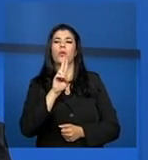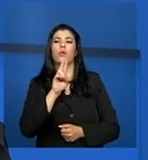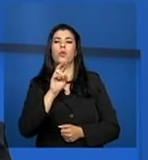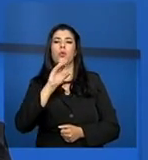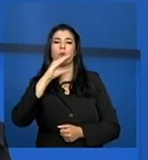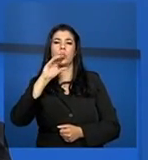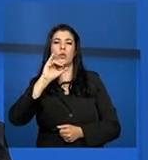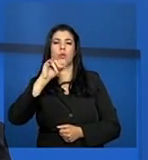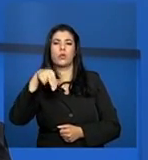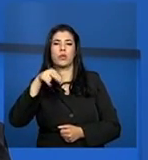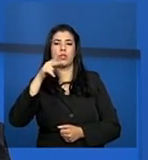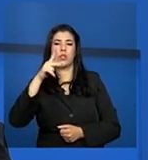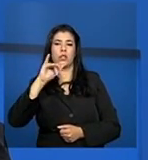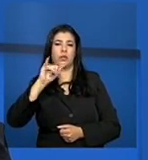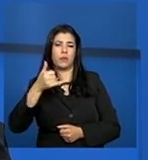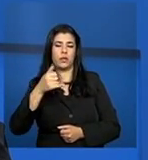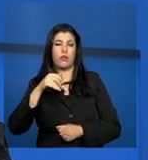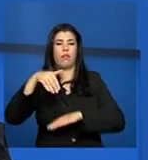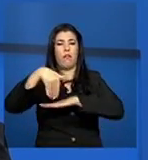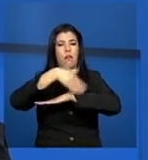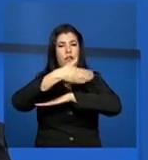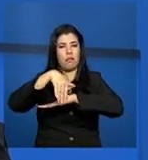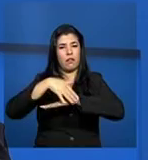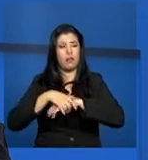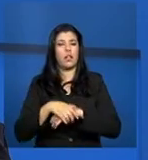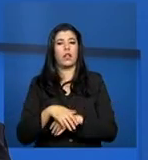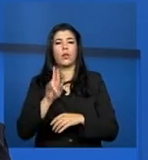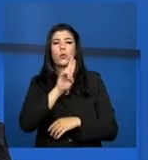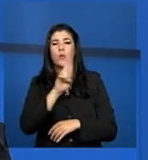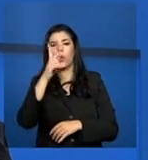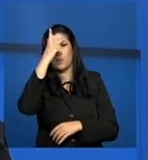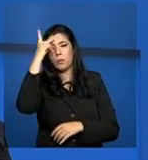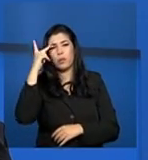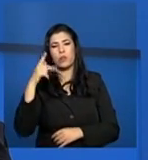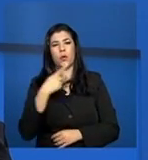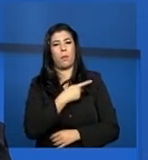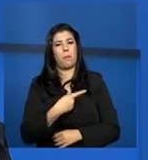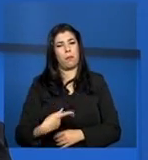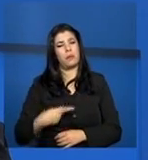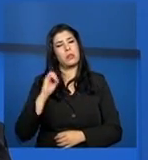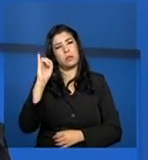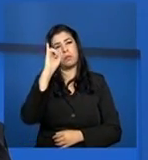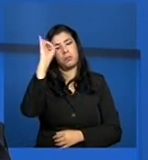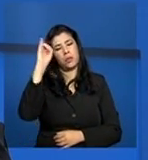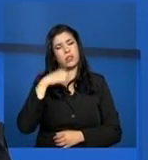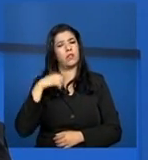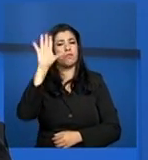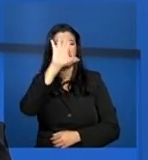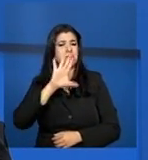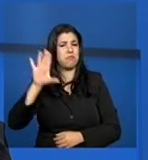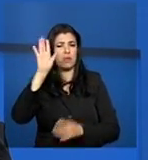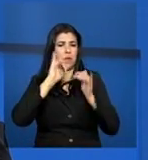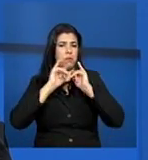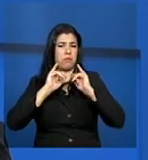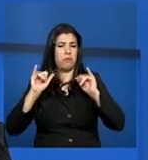CNPJ, o endereço da entidade, os dados do presidente, né? Essas informações gerais sobre a entidade.